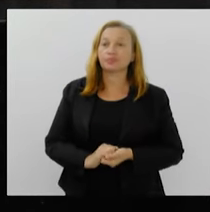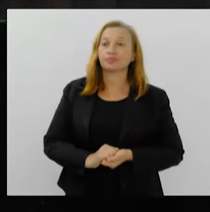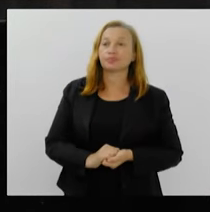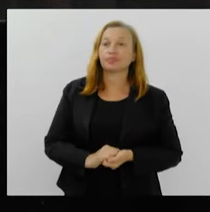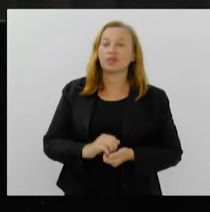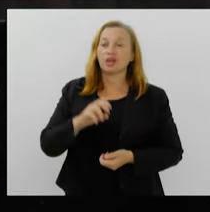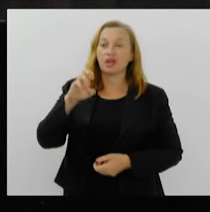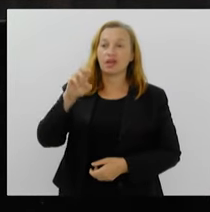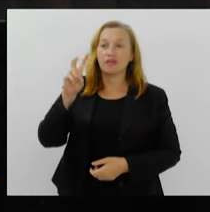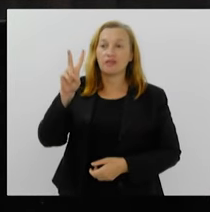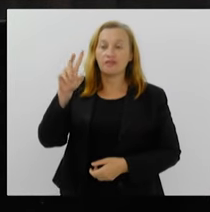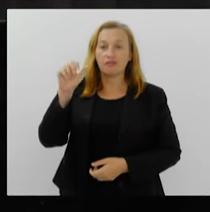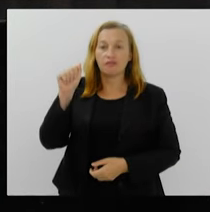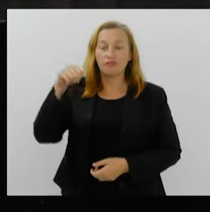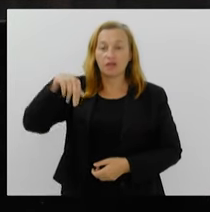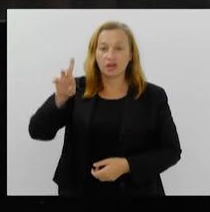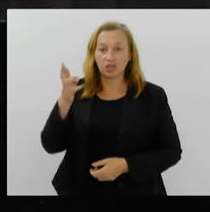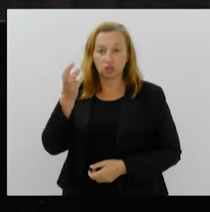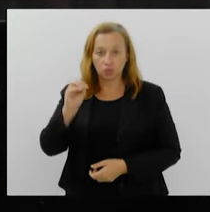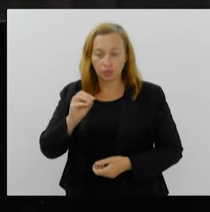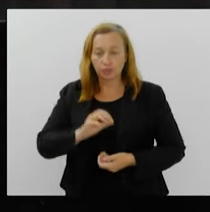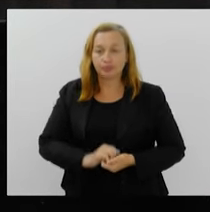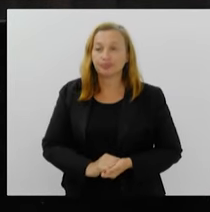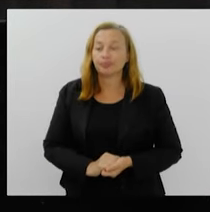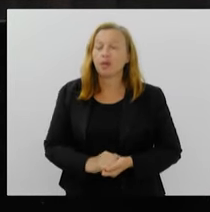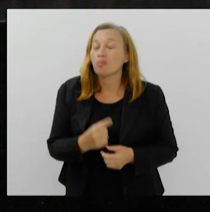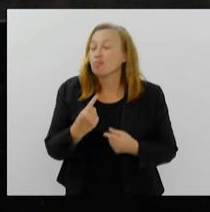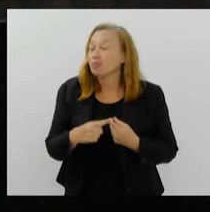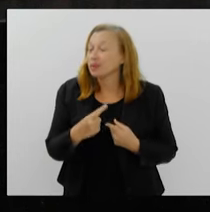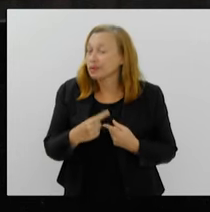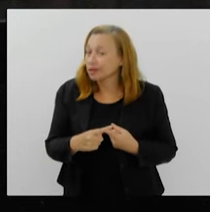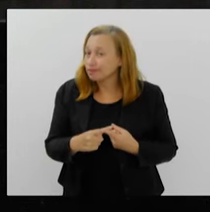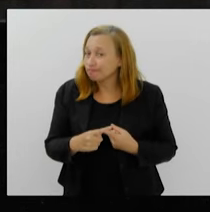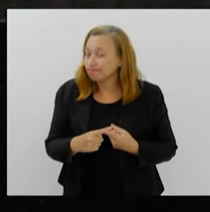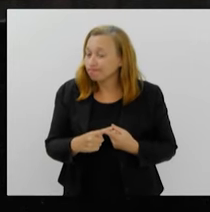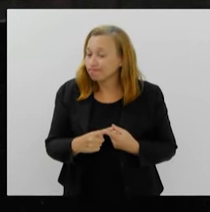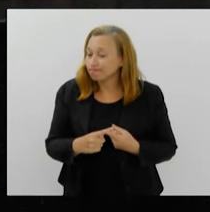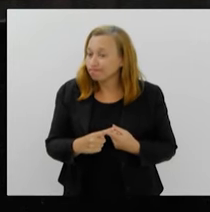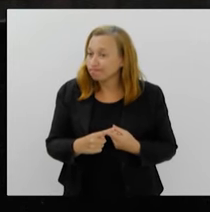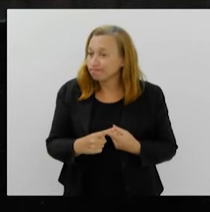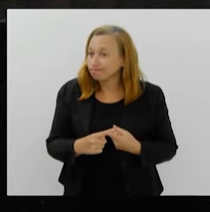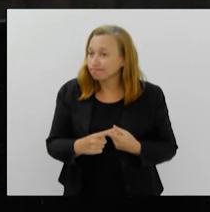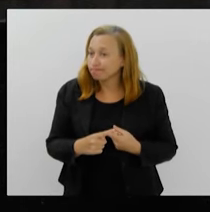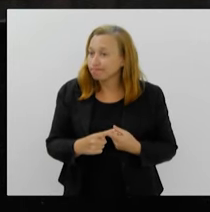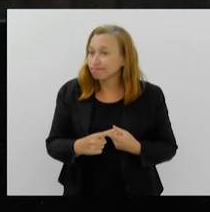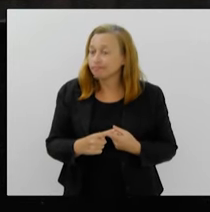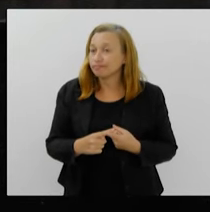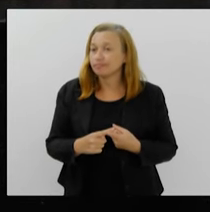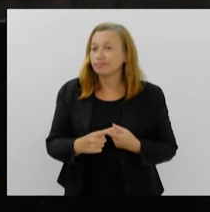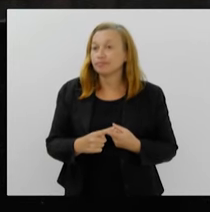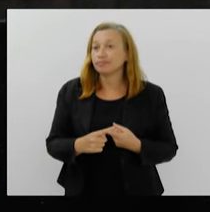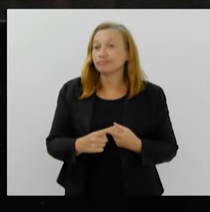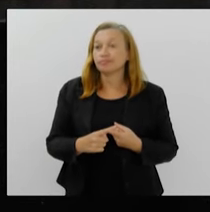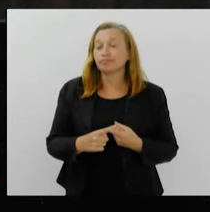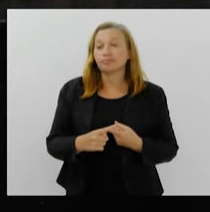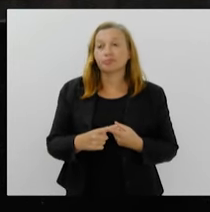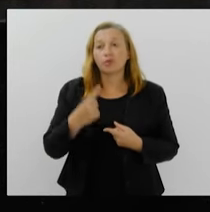Evandro. Porque assistiu o Evandro